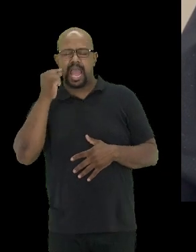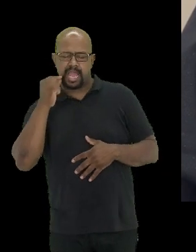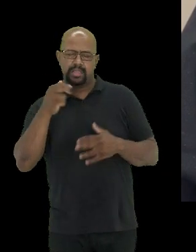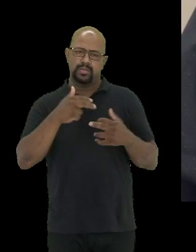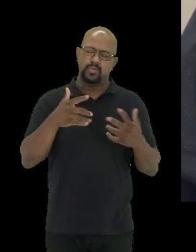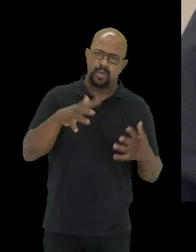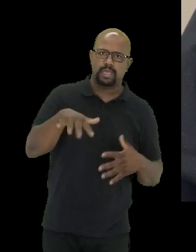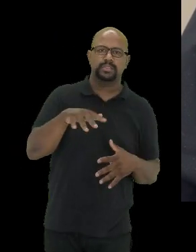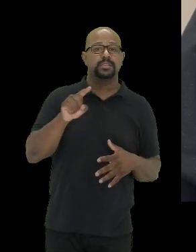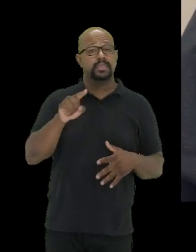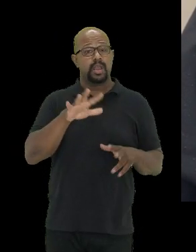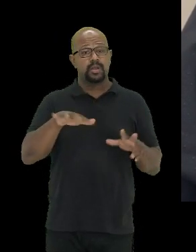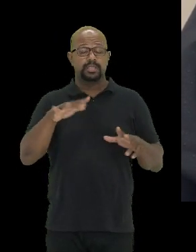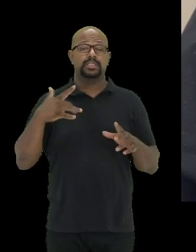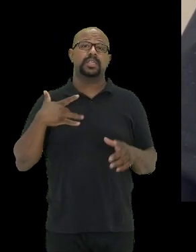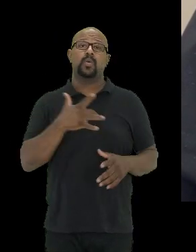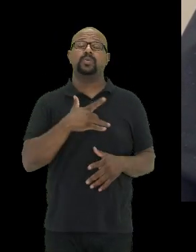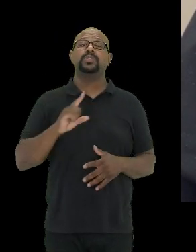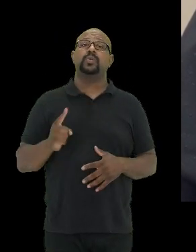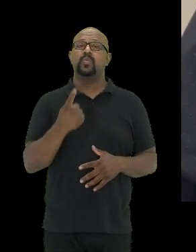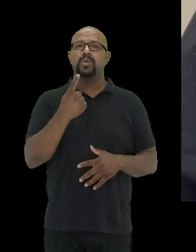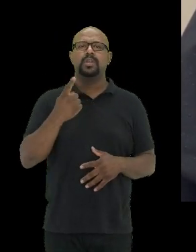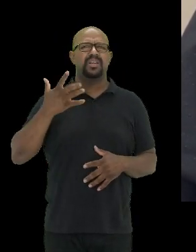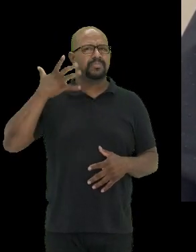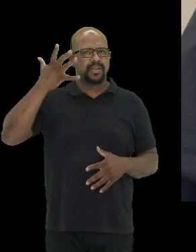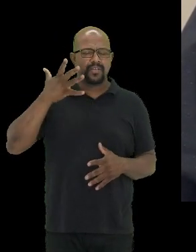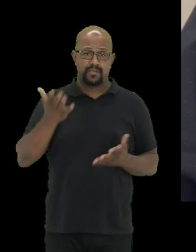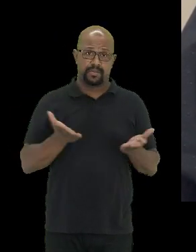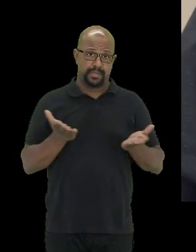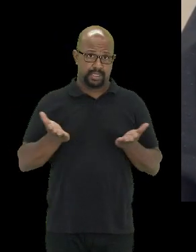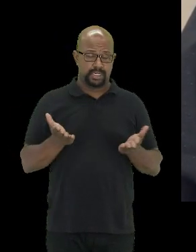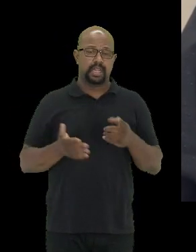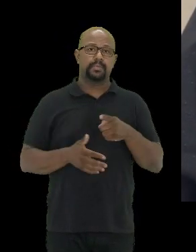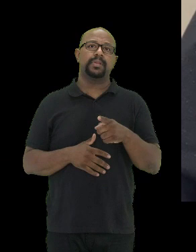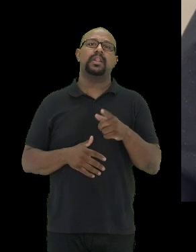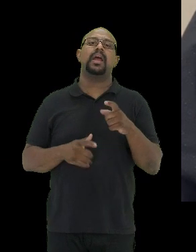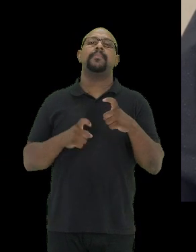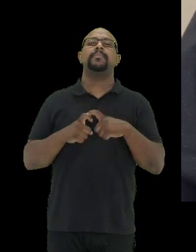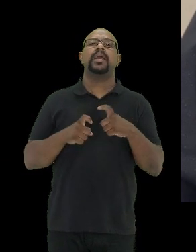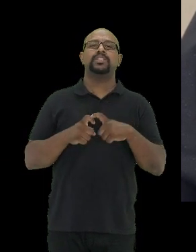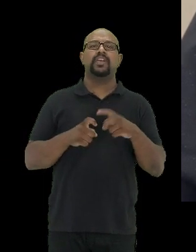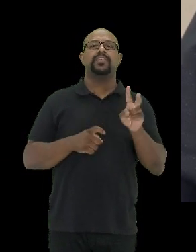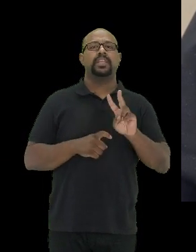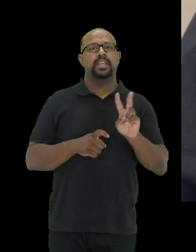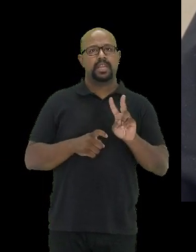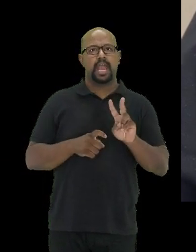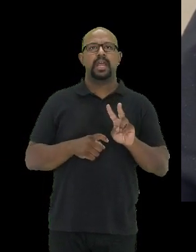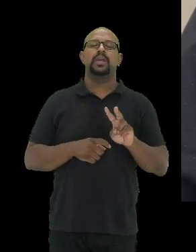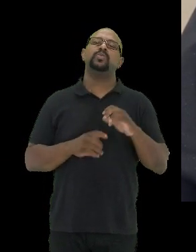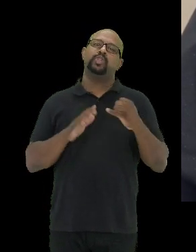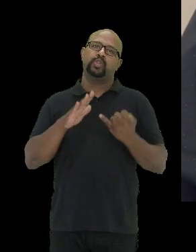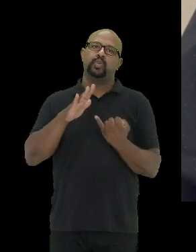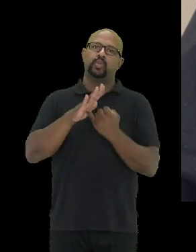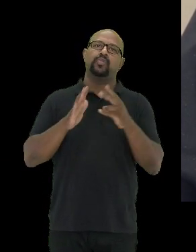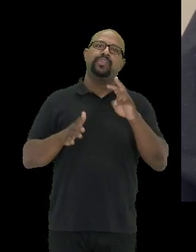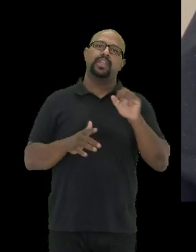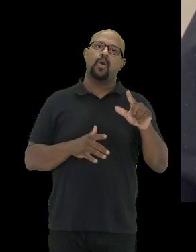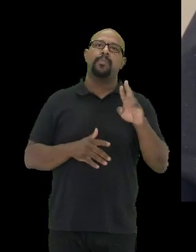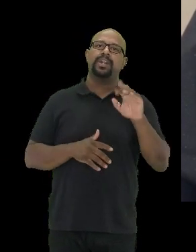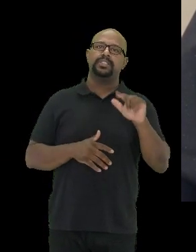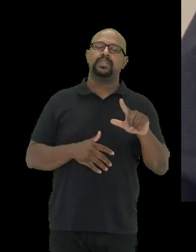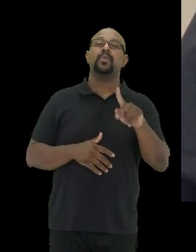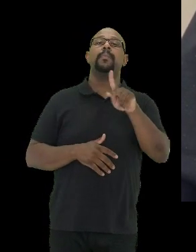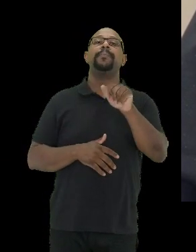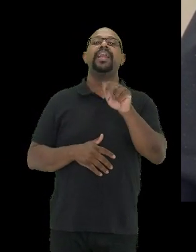ótica da saúde única, em uma fala que foi mediada pela médica veterinária do Instituto Hospital Brasil, doutora Patrícia